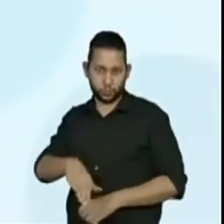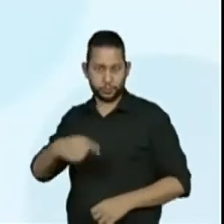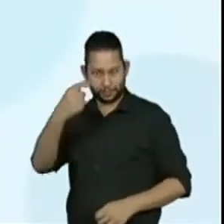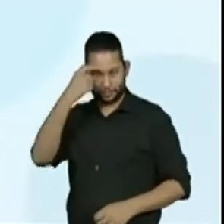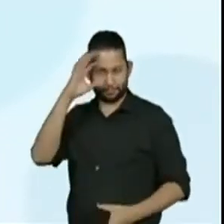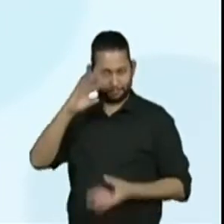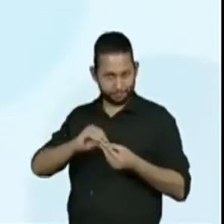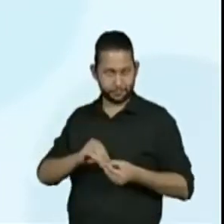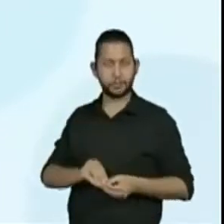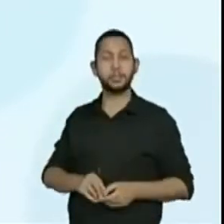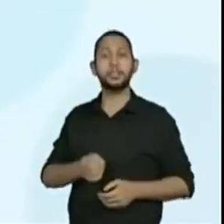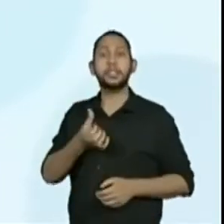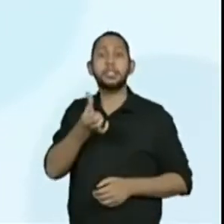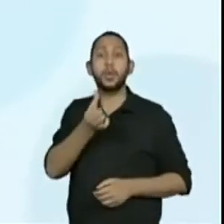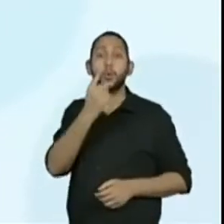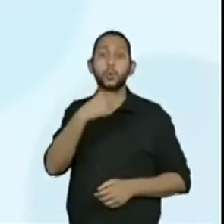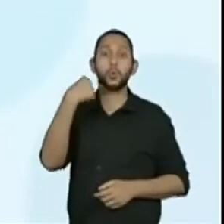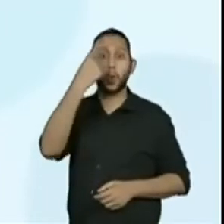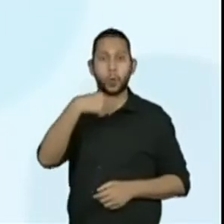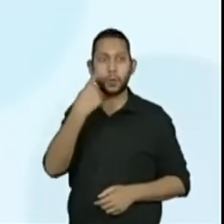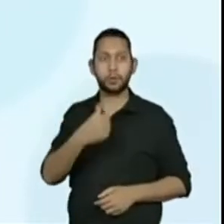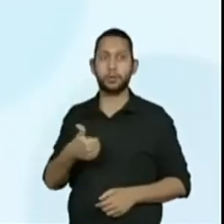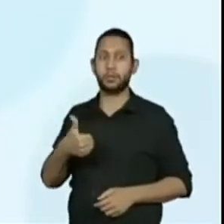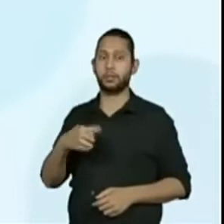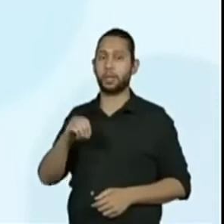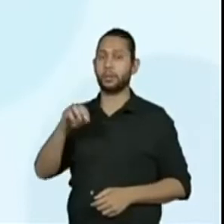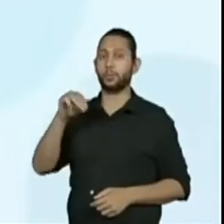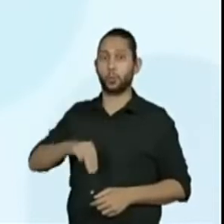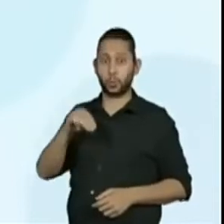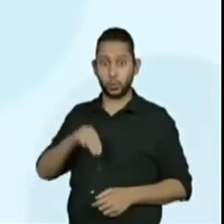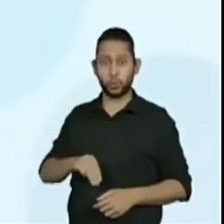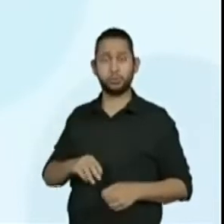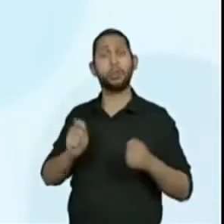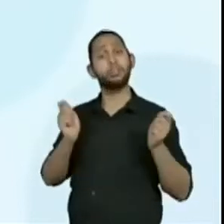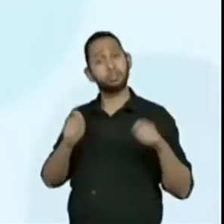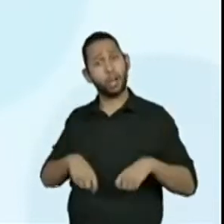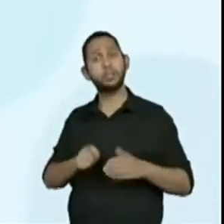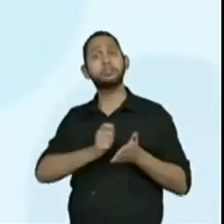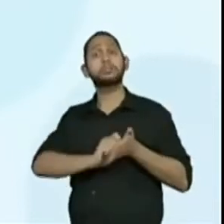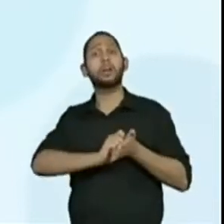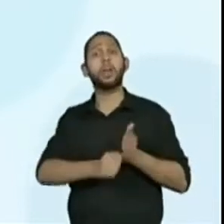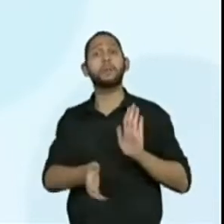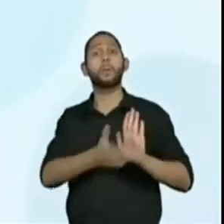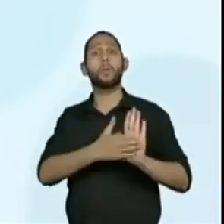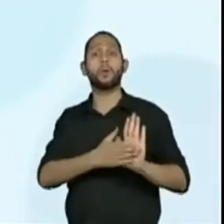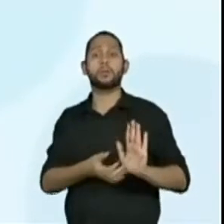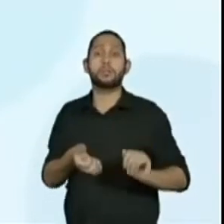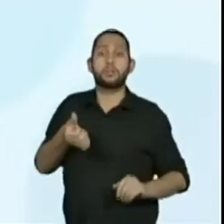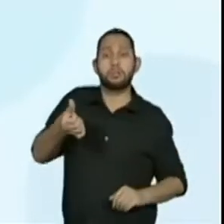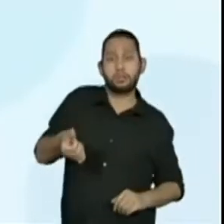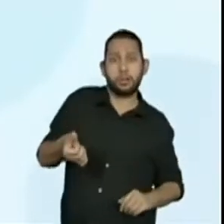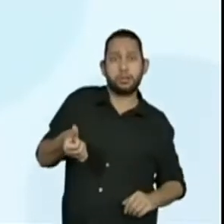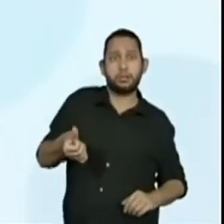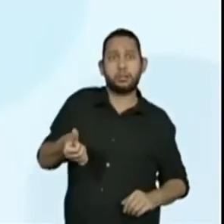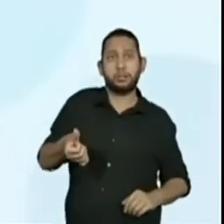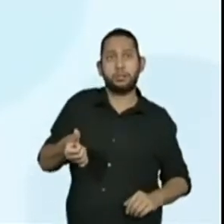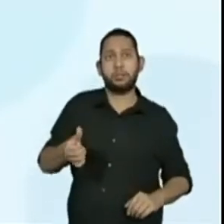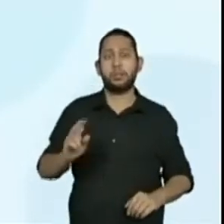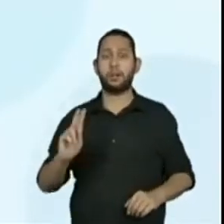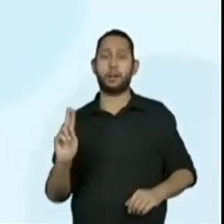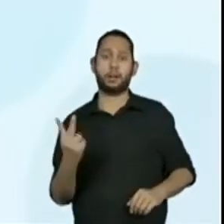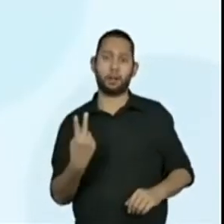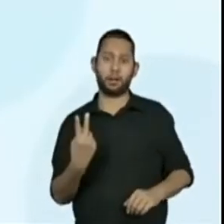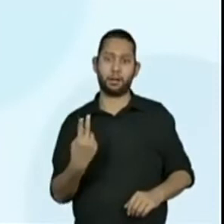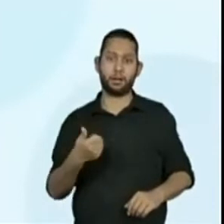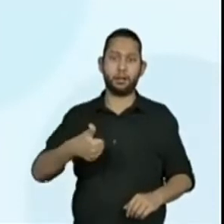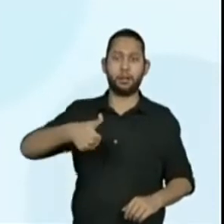10 minutos, é possível utilizar símbolos e escrever 6 horas, que significa, né, 6 horas e 10